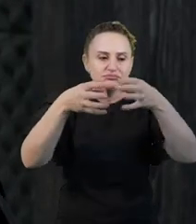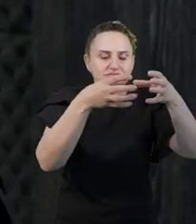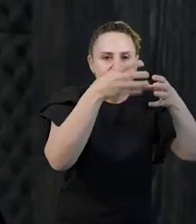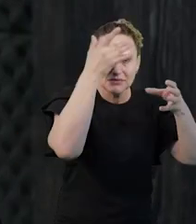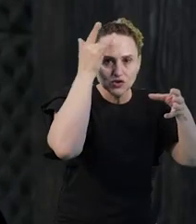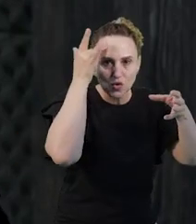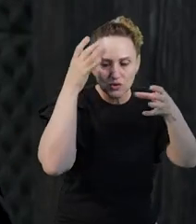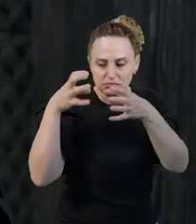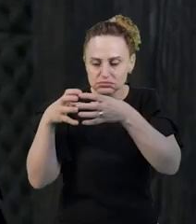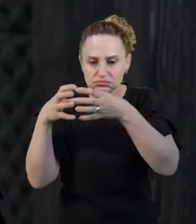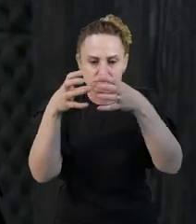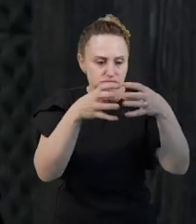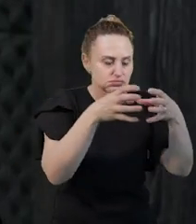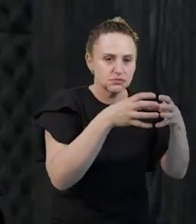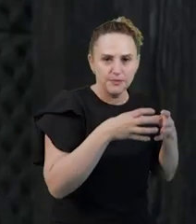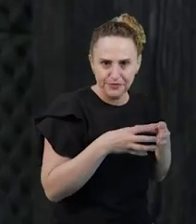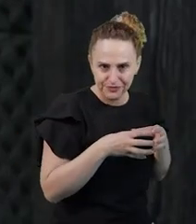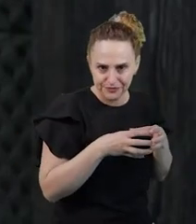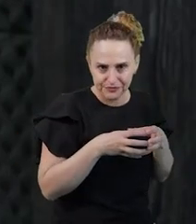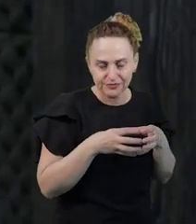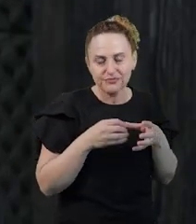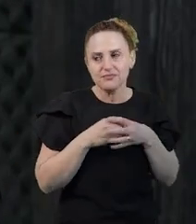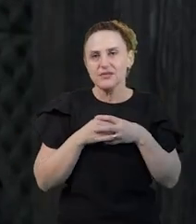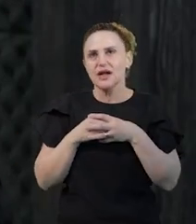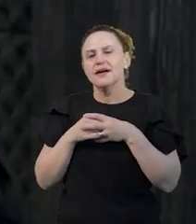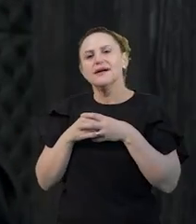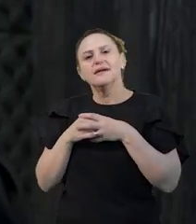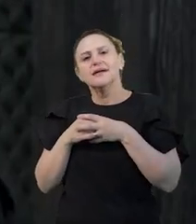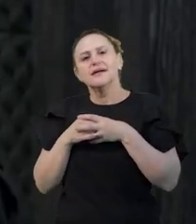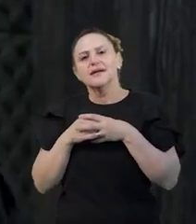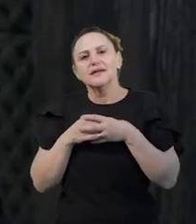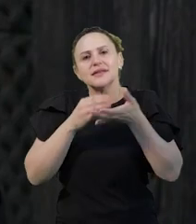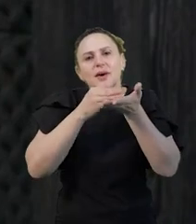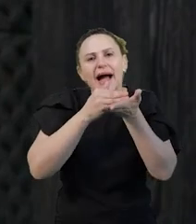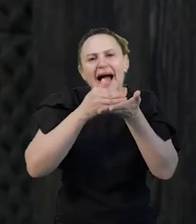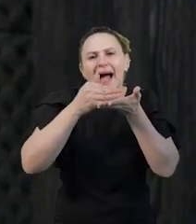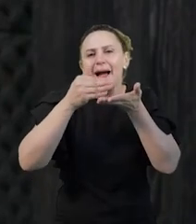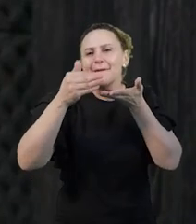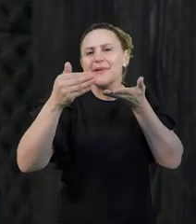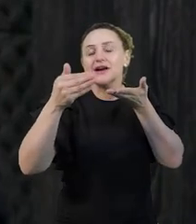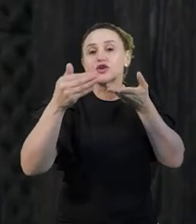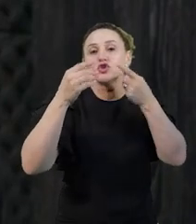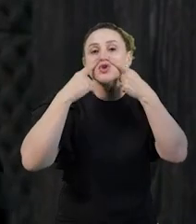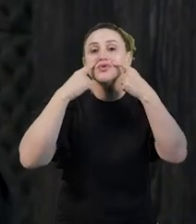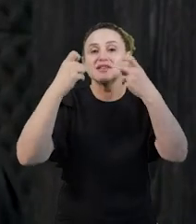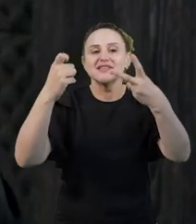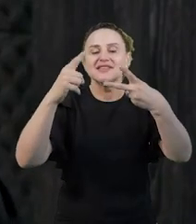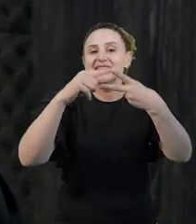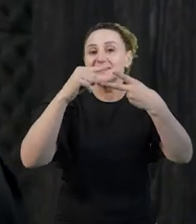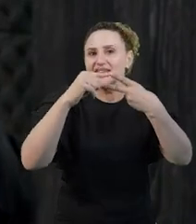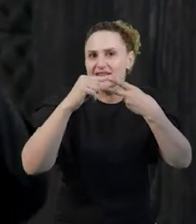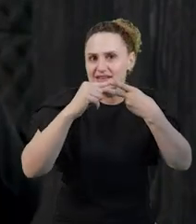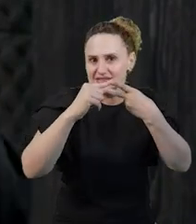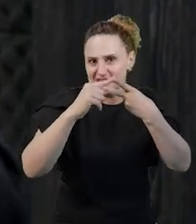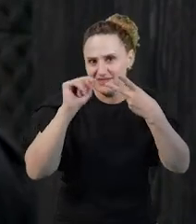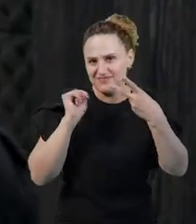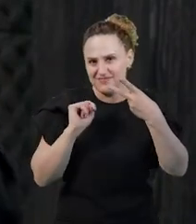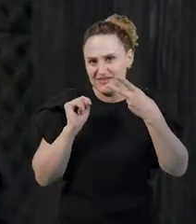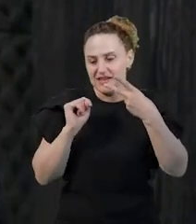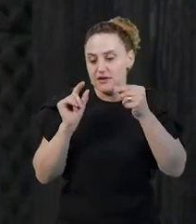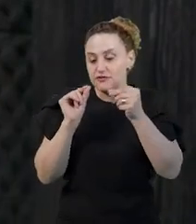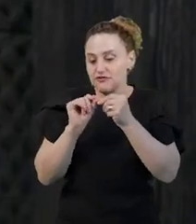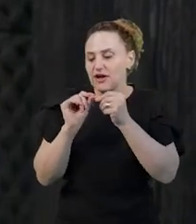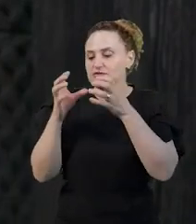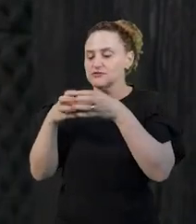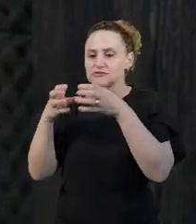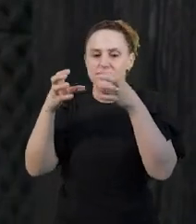E nesses grupos pequenos, então, é assim, partir do interesse do que o grupo. Então, se formam os grupos e se parte